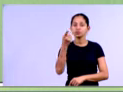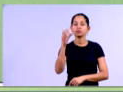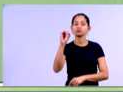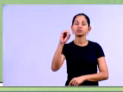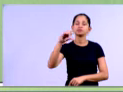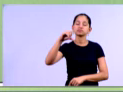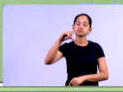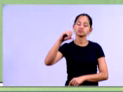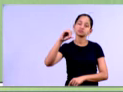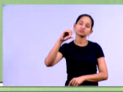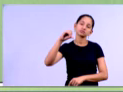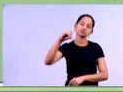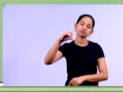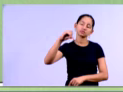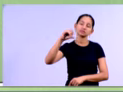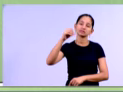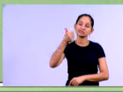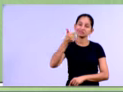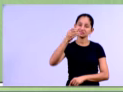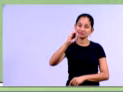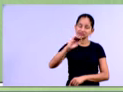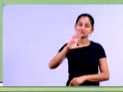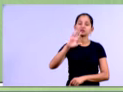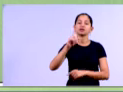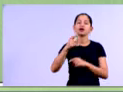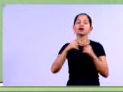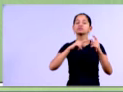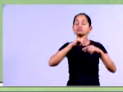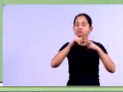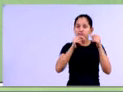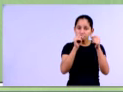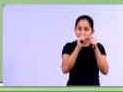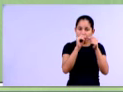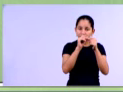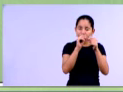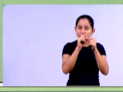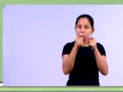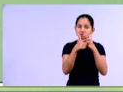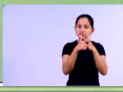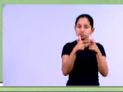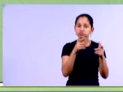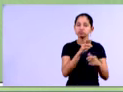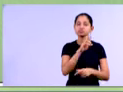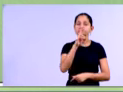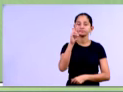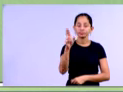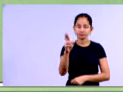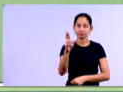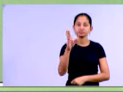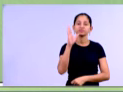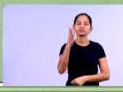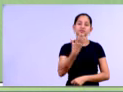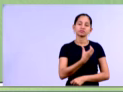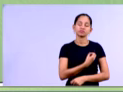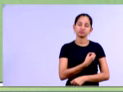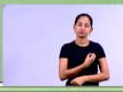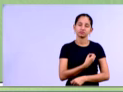.480 dividido por 840.536. Encontramos esse fator aqui também, ok?